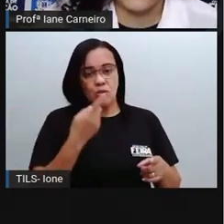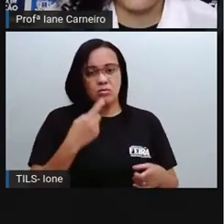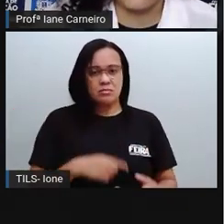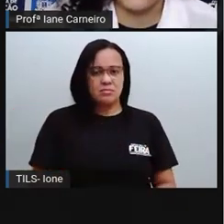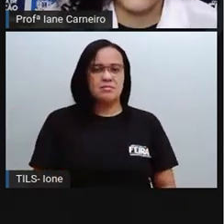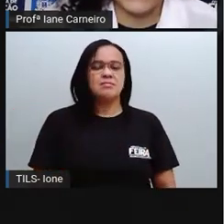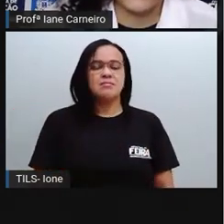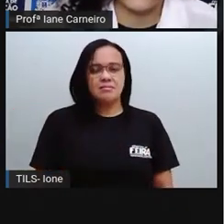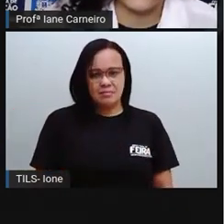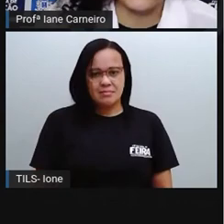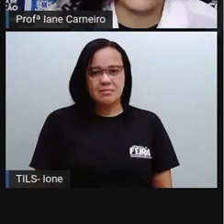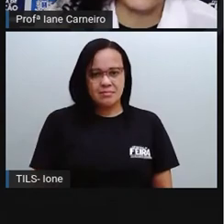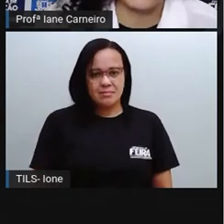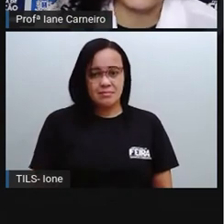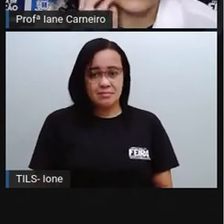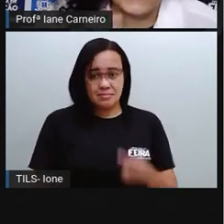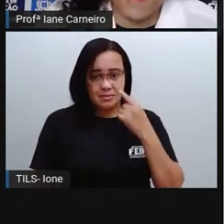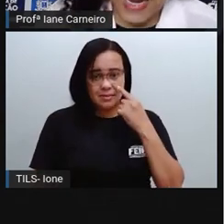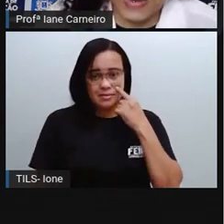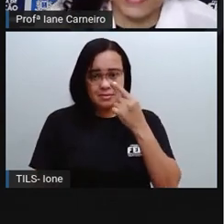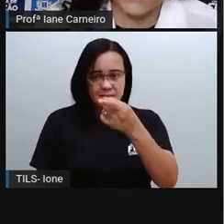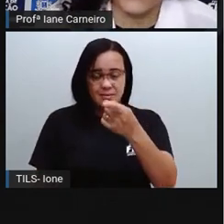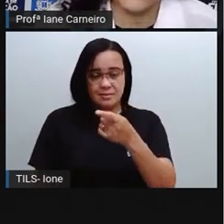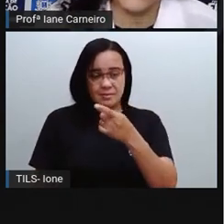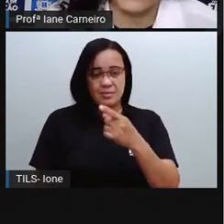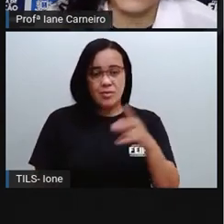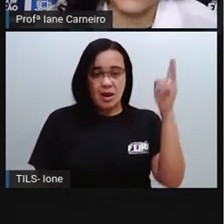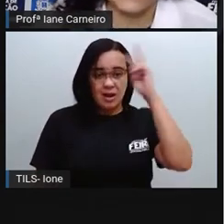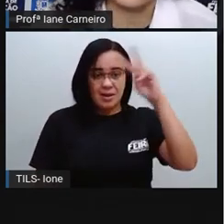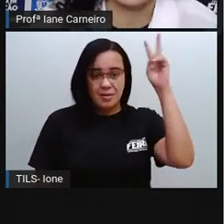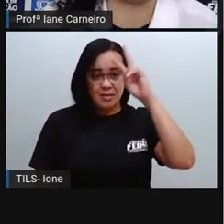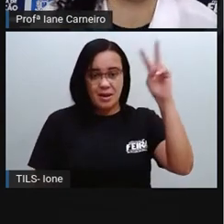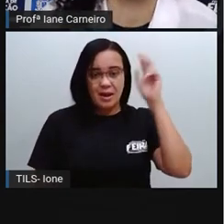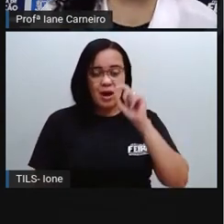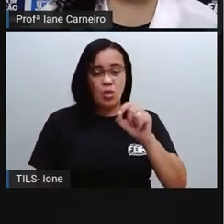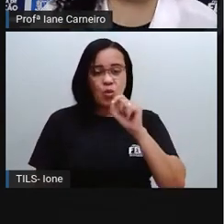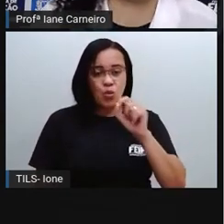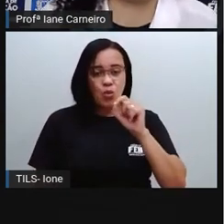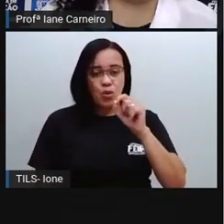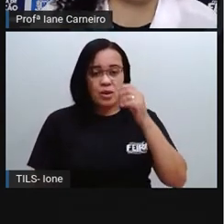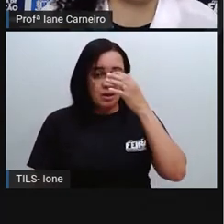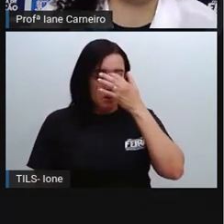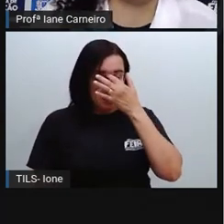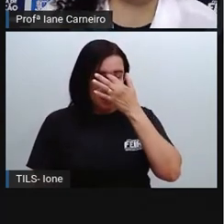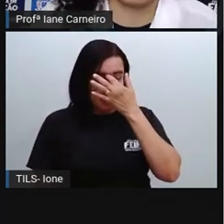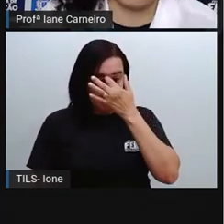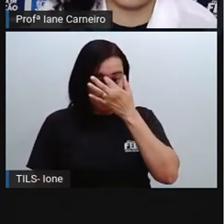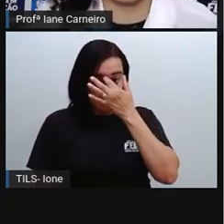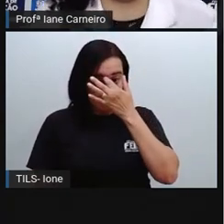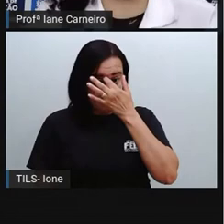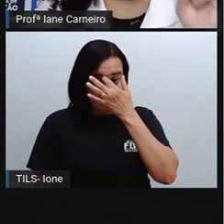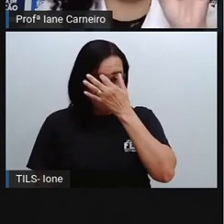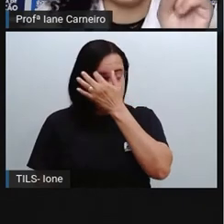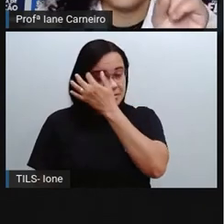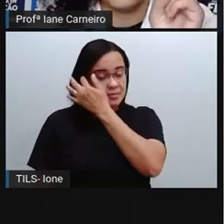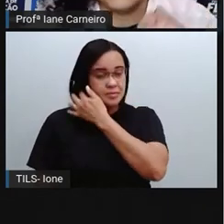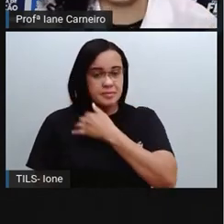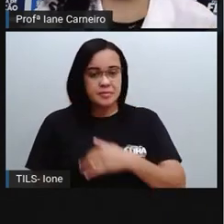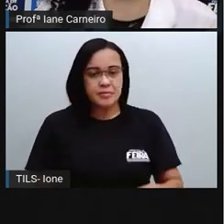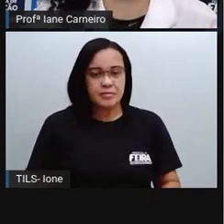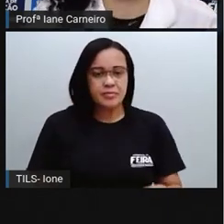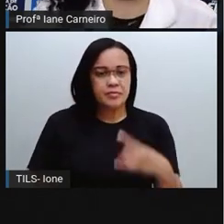aqui, ó, os valores para vocês lembrarem, tá bom? Do material dourado. Então aqui esse cubinho representa uma